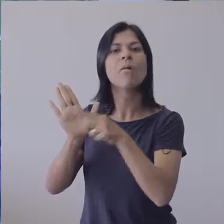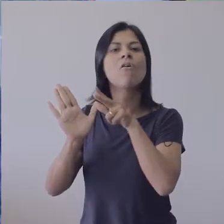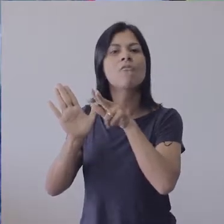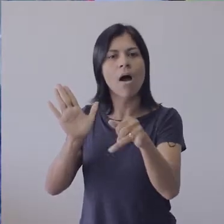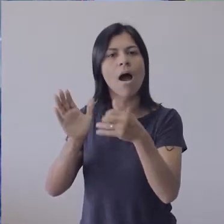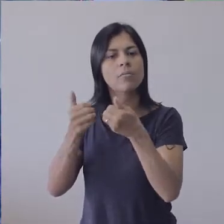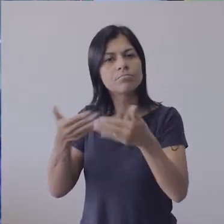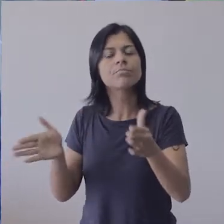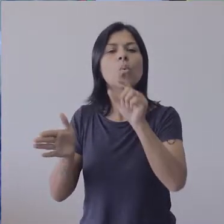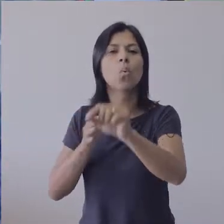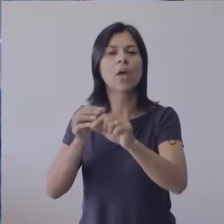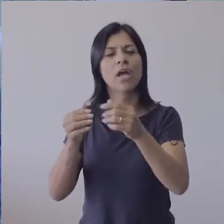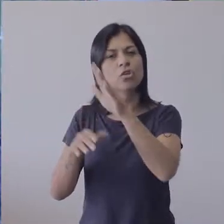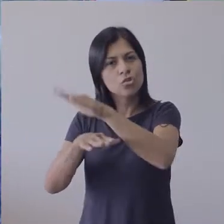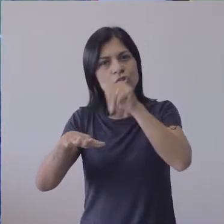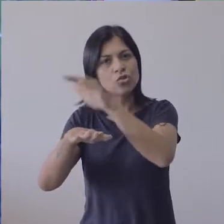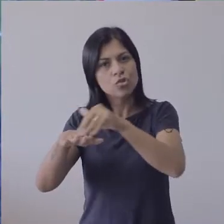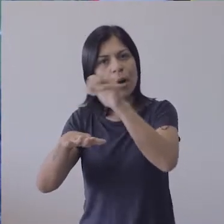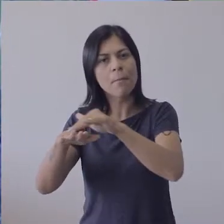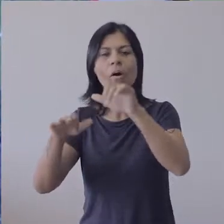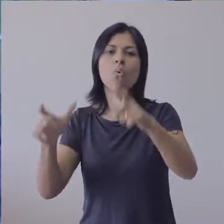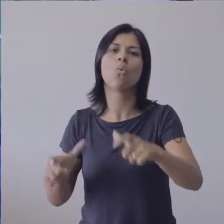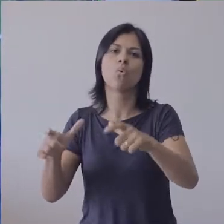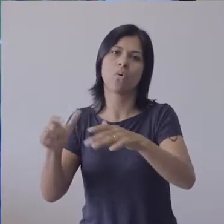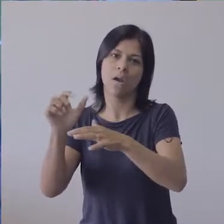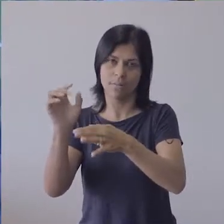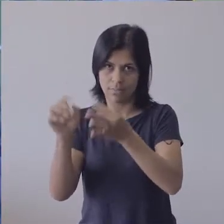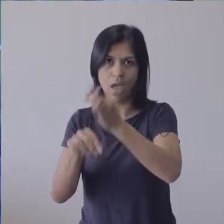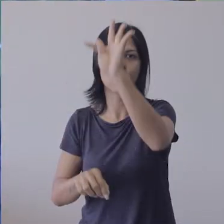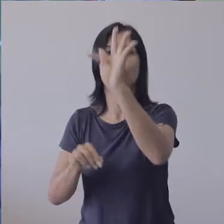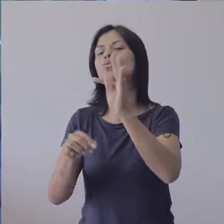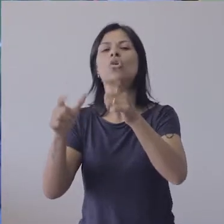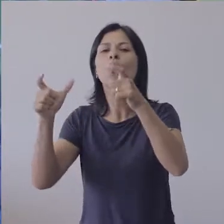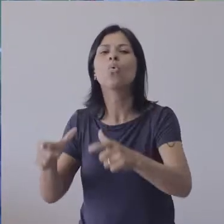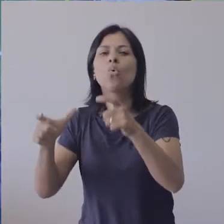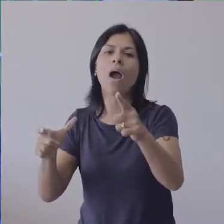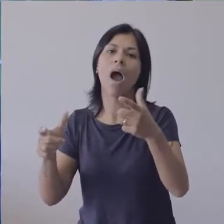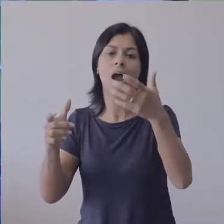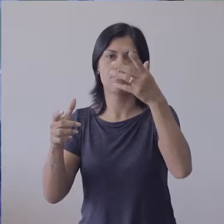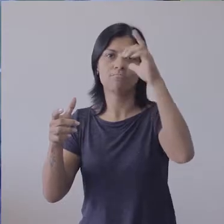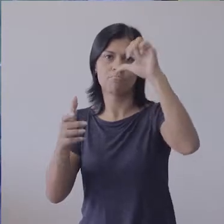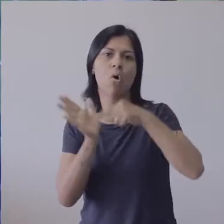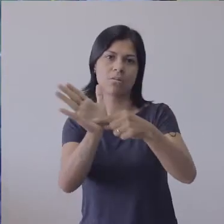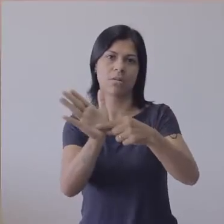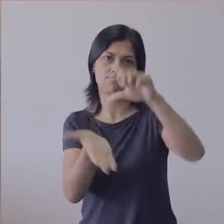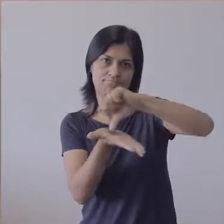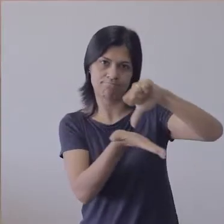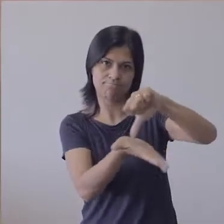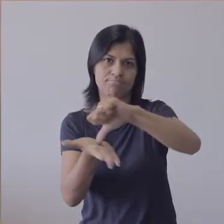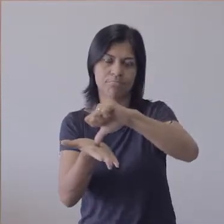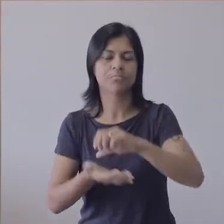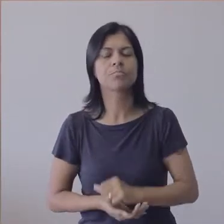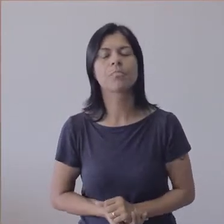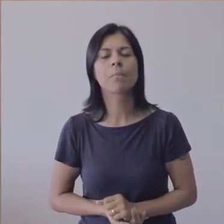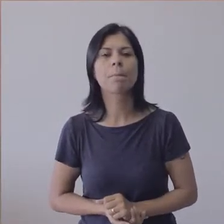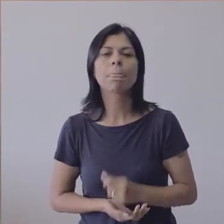enviado para o central de monitoramento um alerta informando a sua localização aqui na universidade. Para o